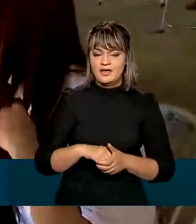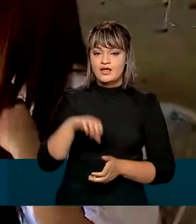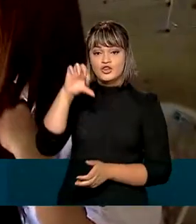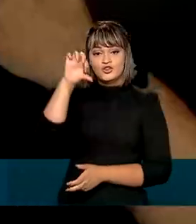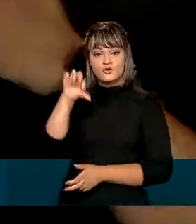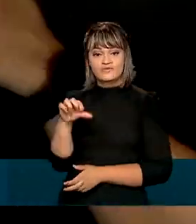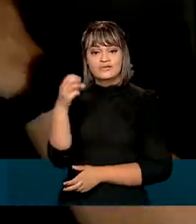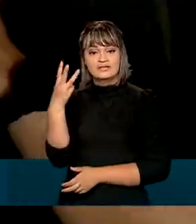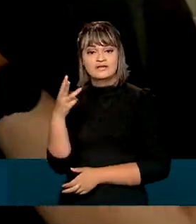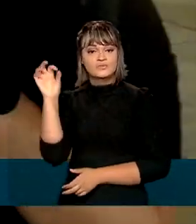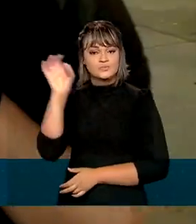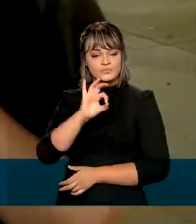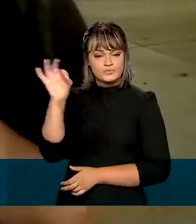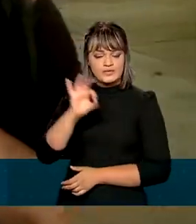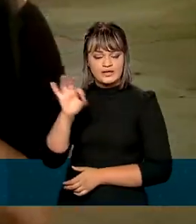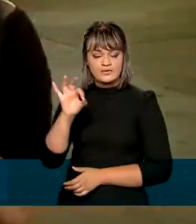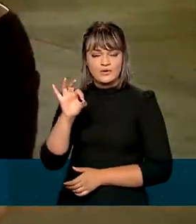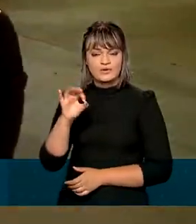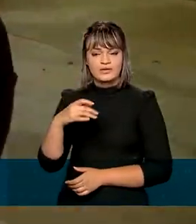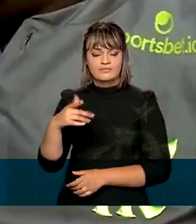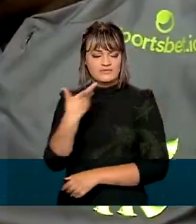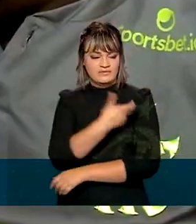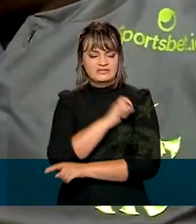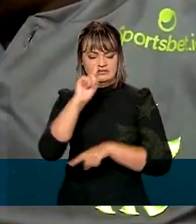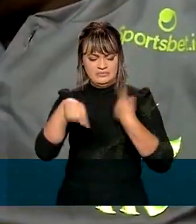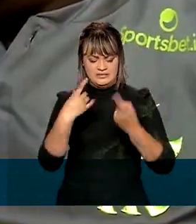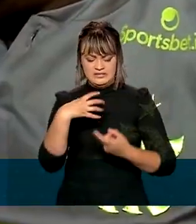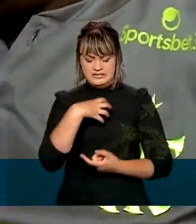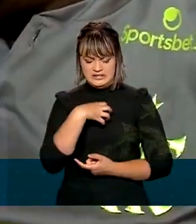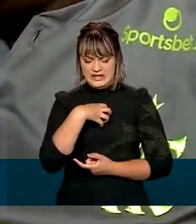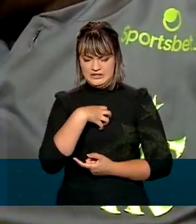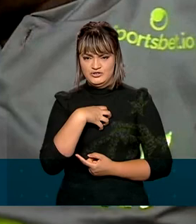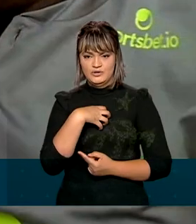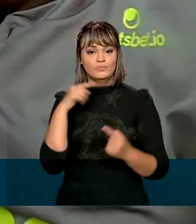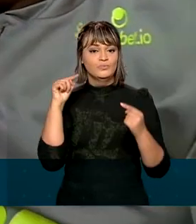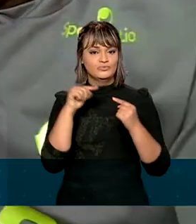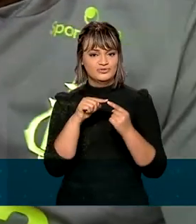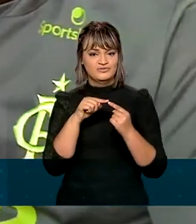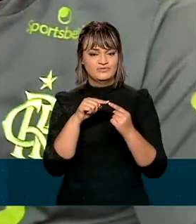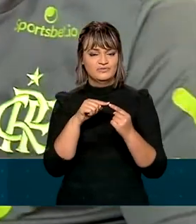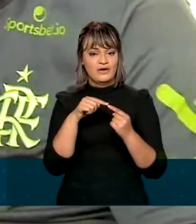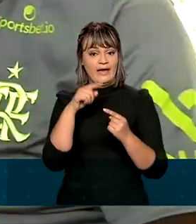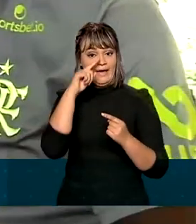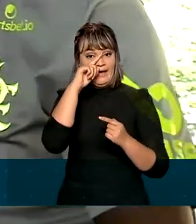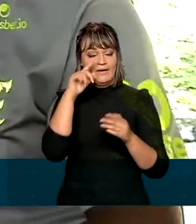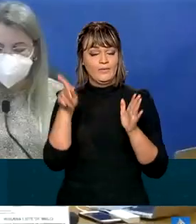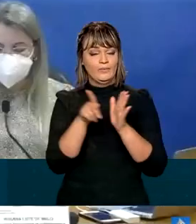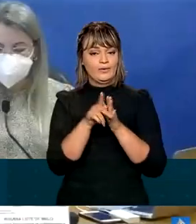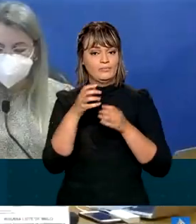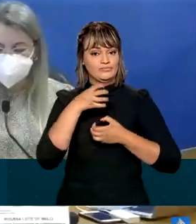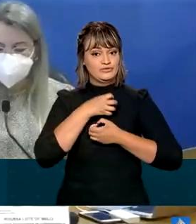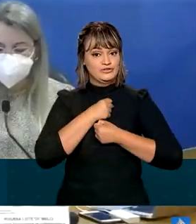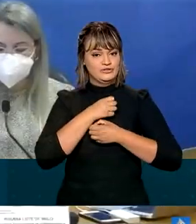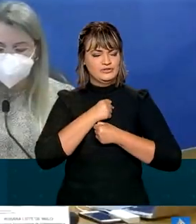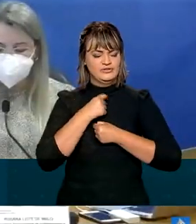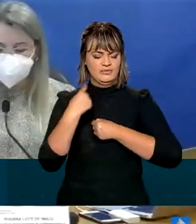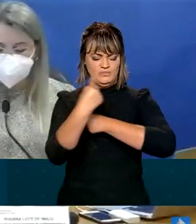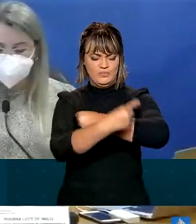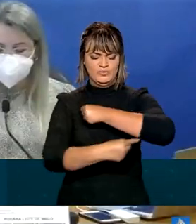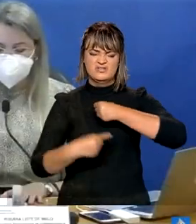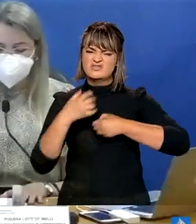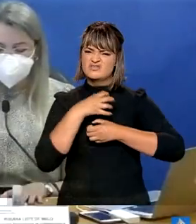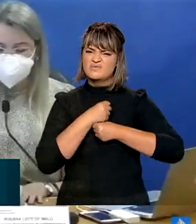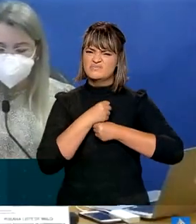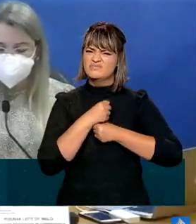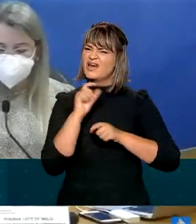% dos casos de efeitos adversos estão ligados a erros de imunização. O é significa erros de